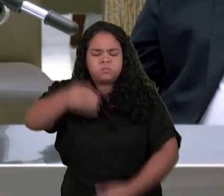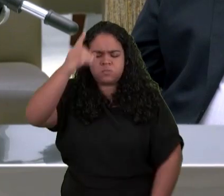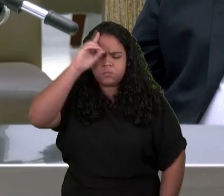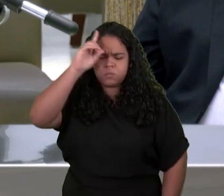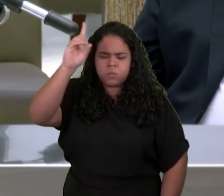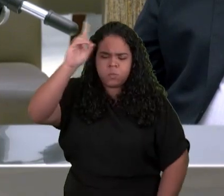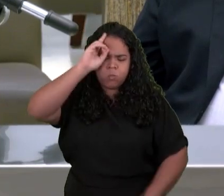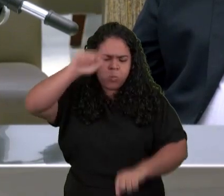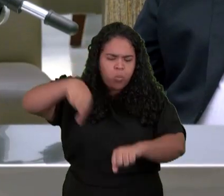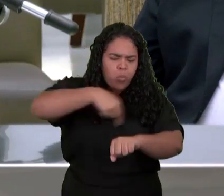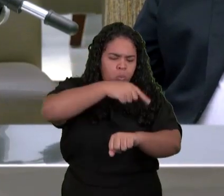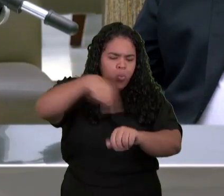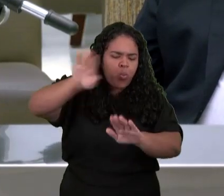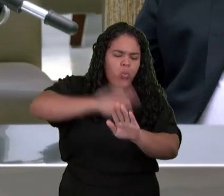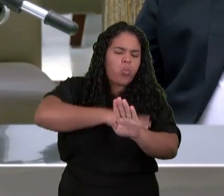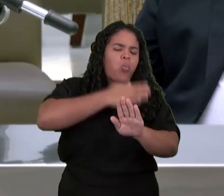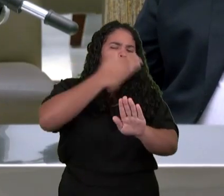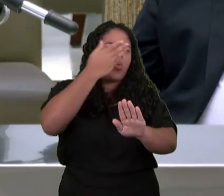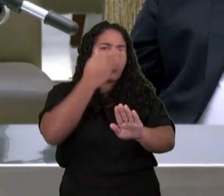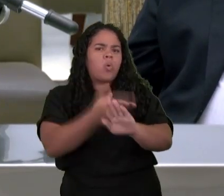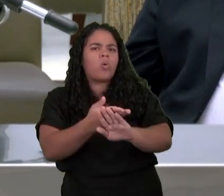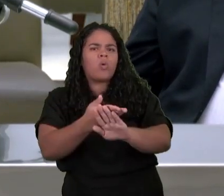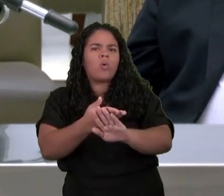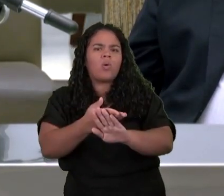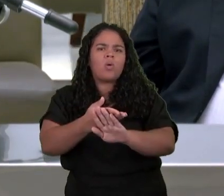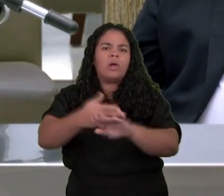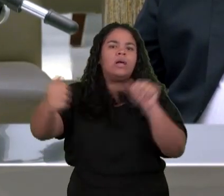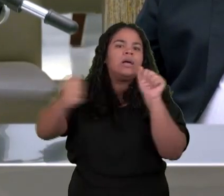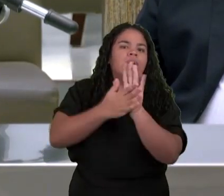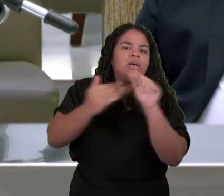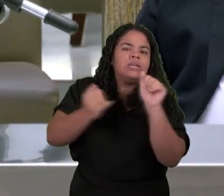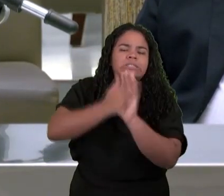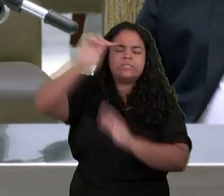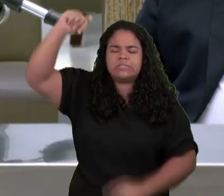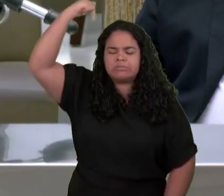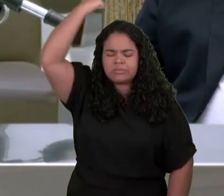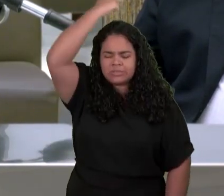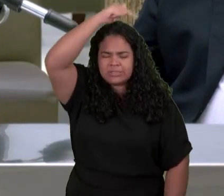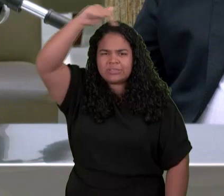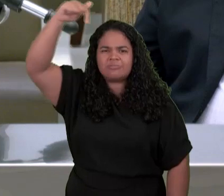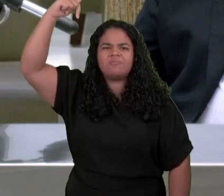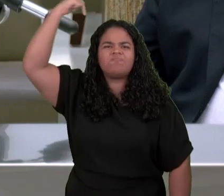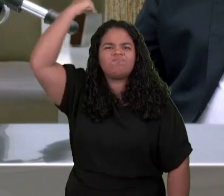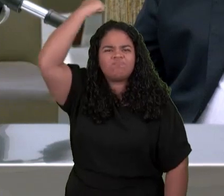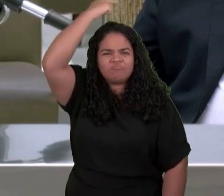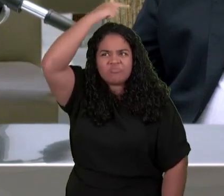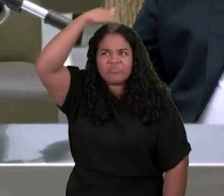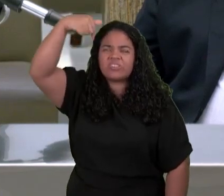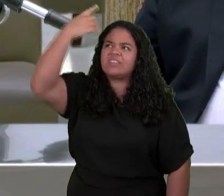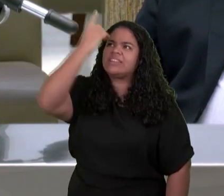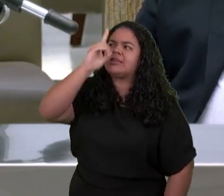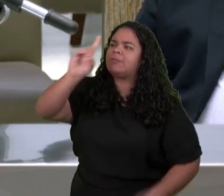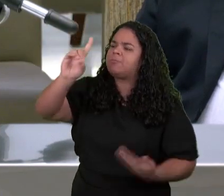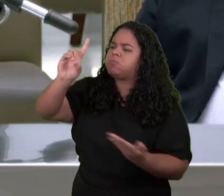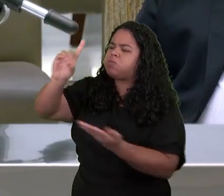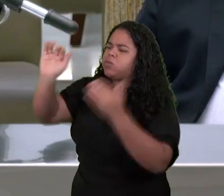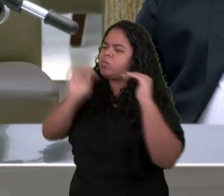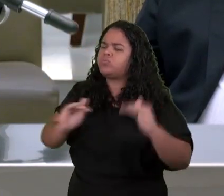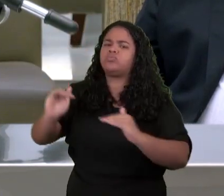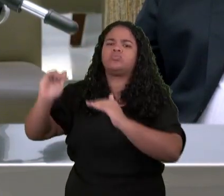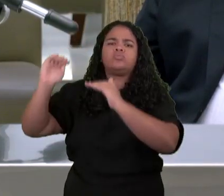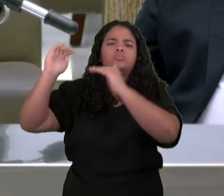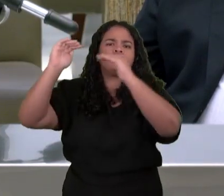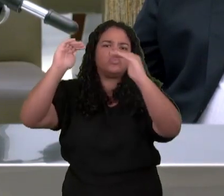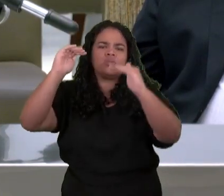Santo Santo Santo é o Senhor Deus O Todo Poderoso Que